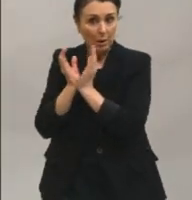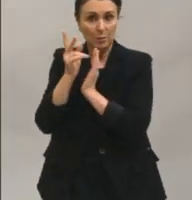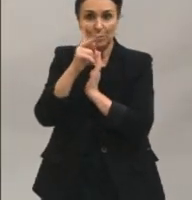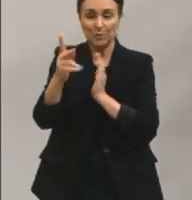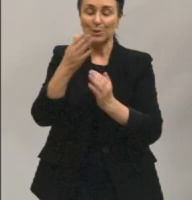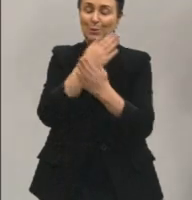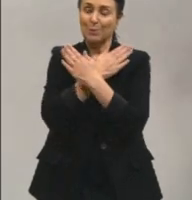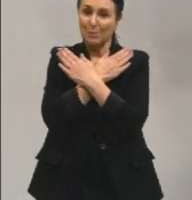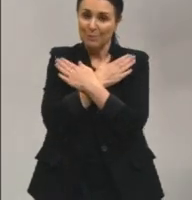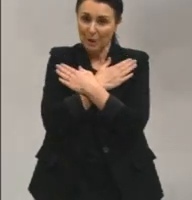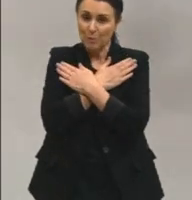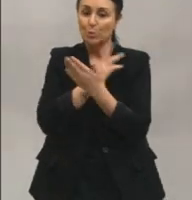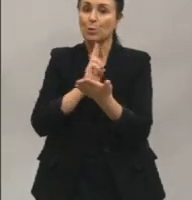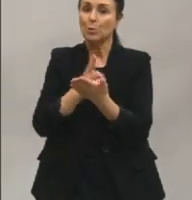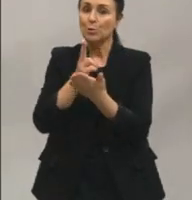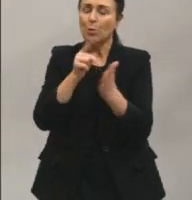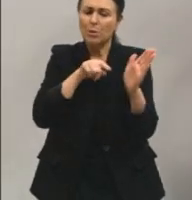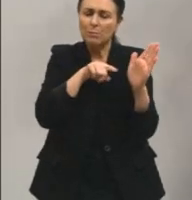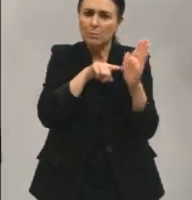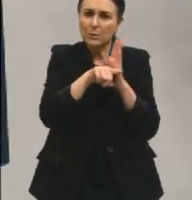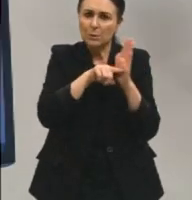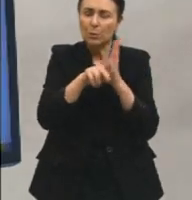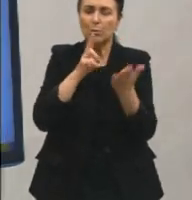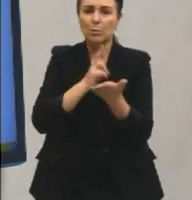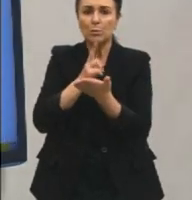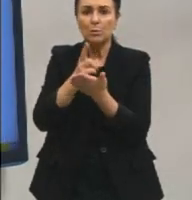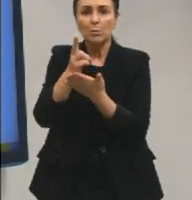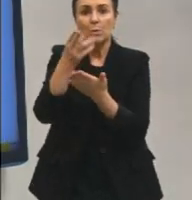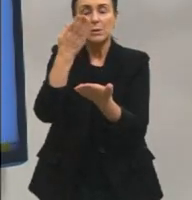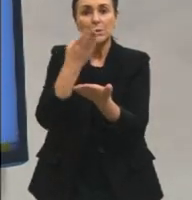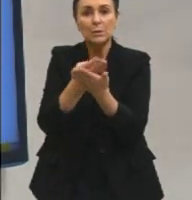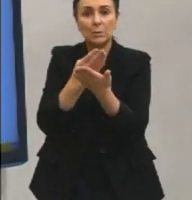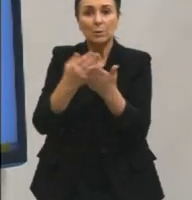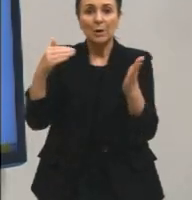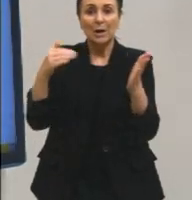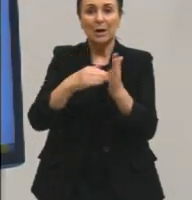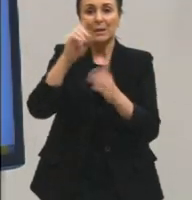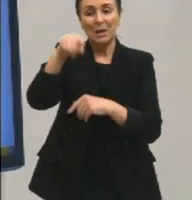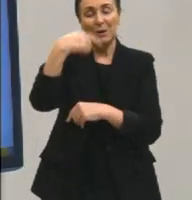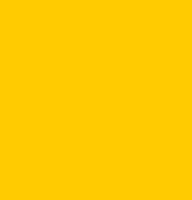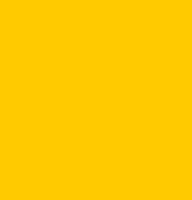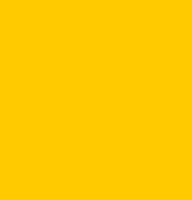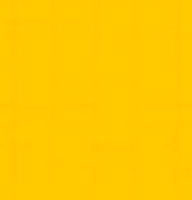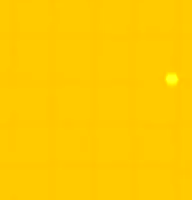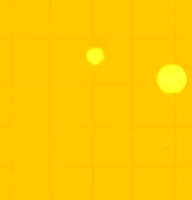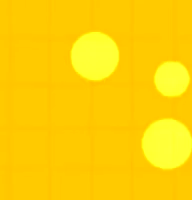grande abraço, continue pesquisando, continue estudando e até o próximo encontro.